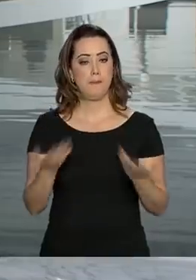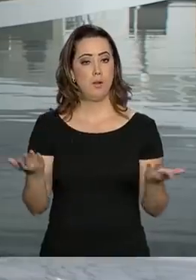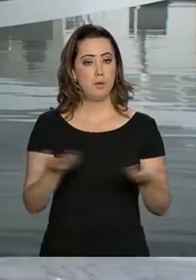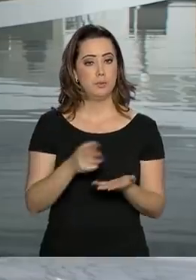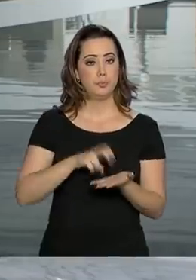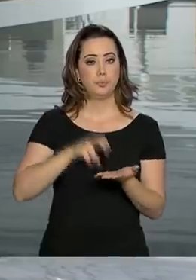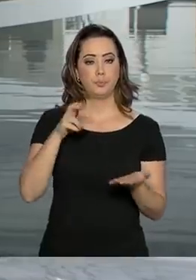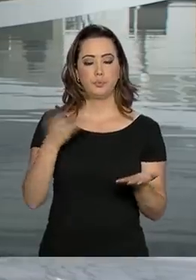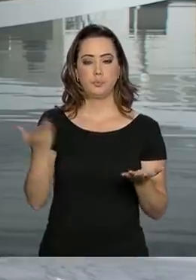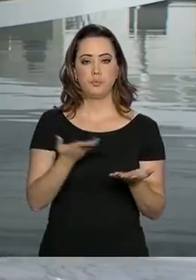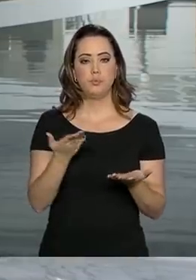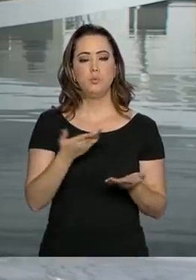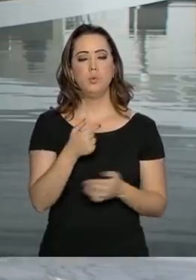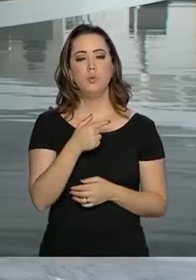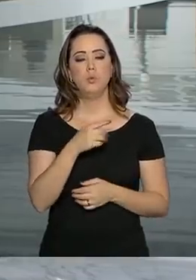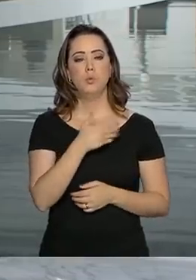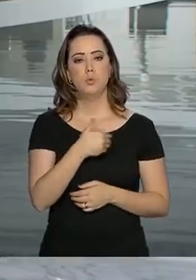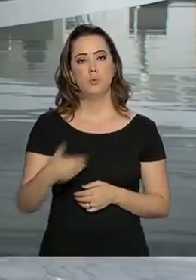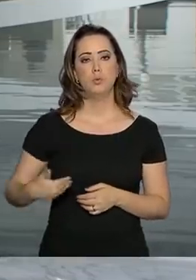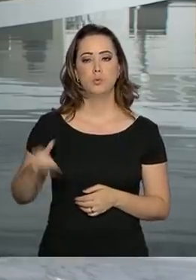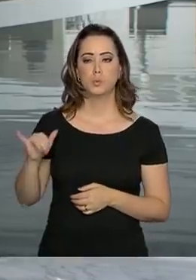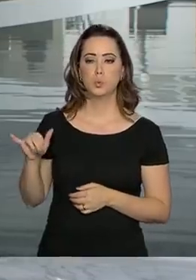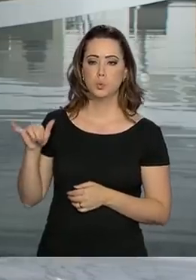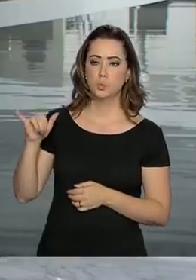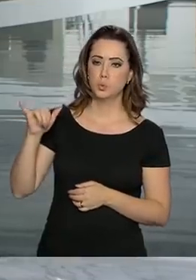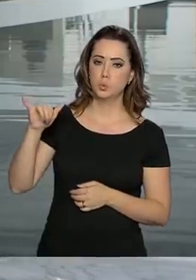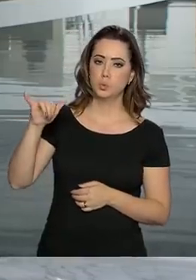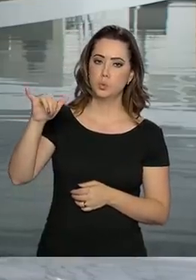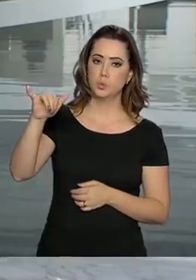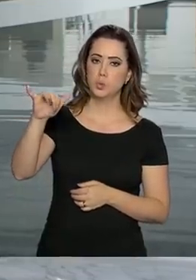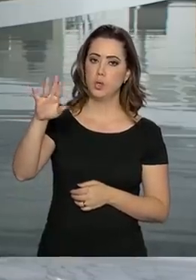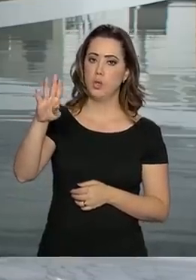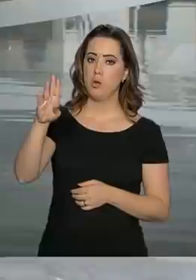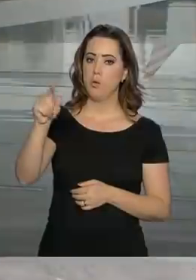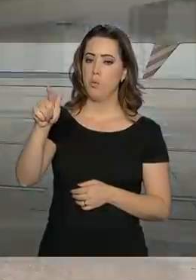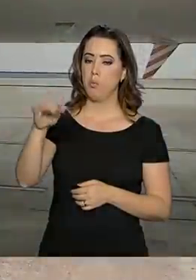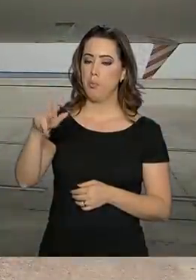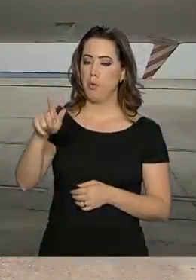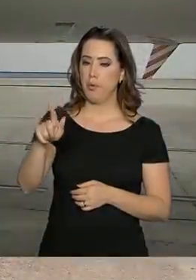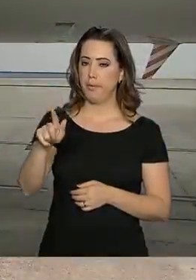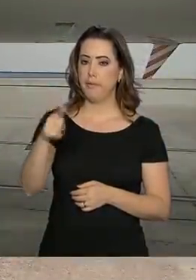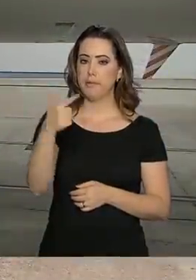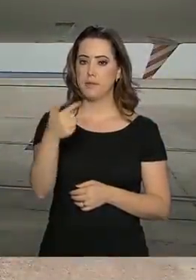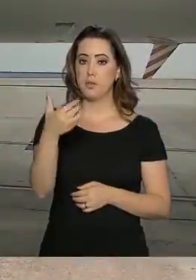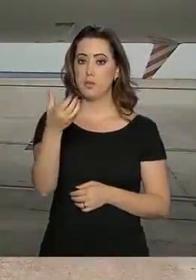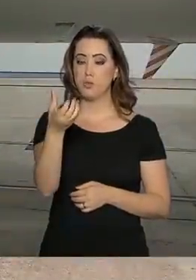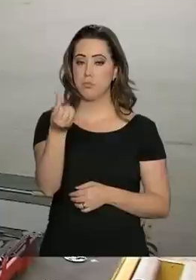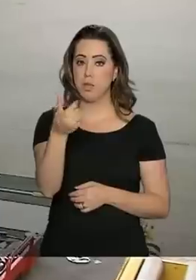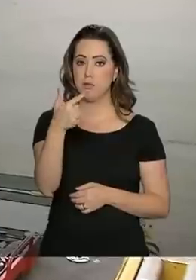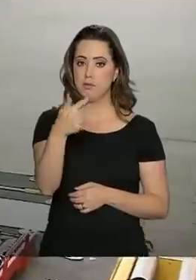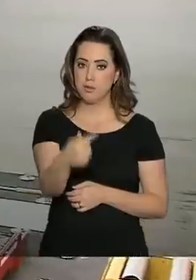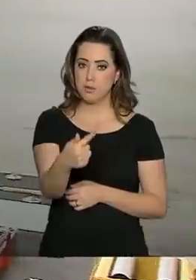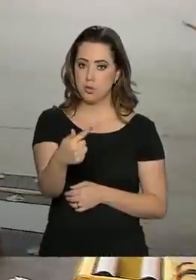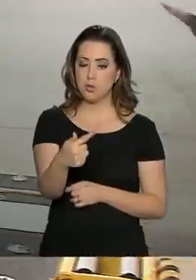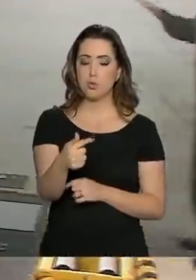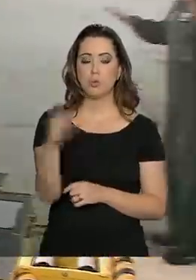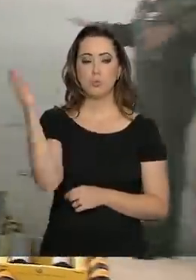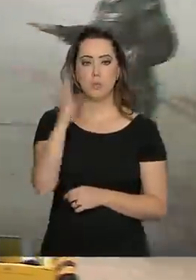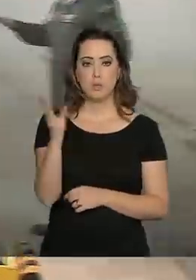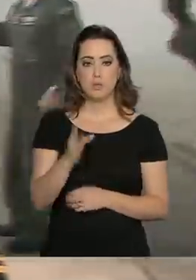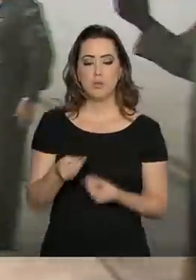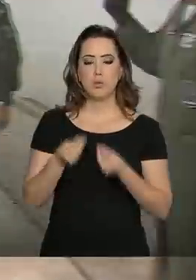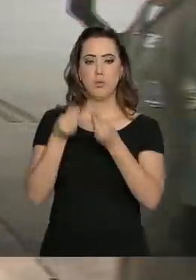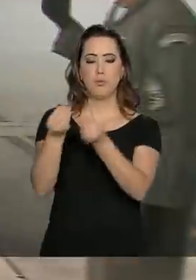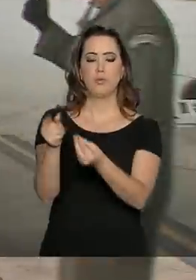manhã de hoje o governo enviou o Boeing 767 da Força Aérea Brasileira carregado de alimentos e de medicamentos